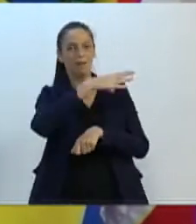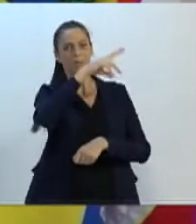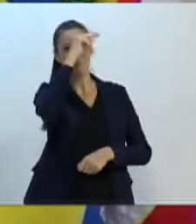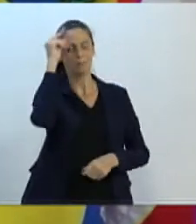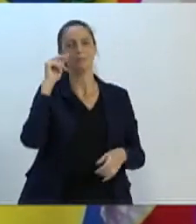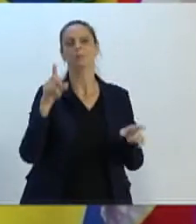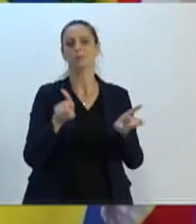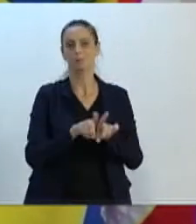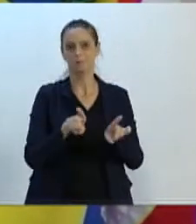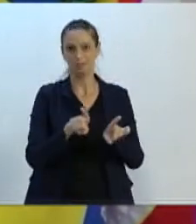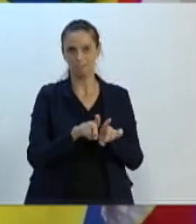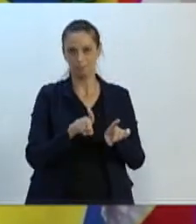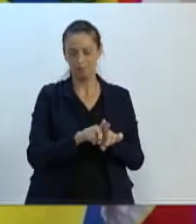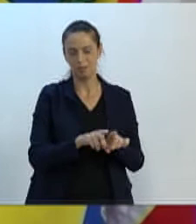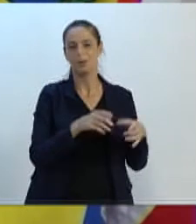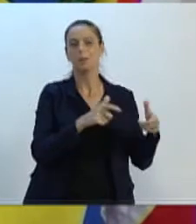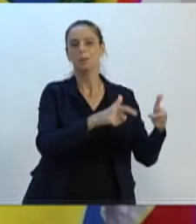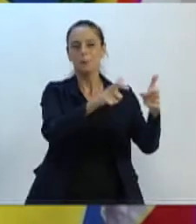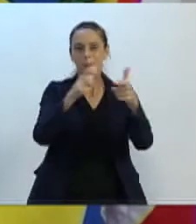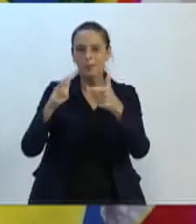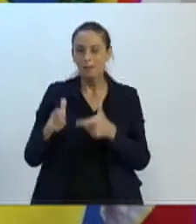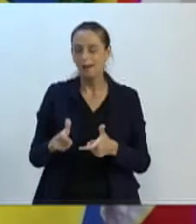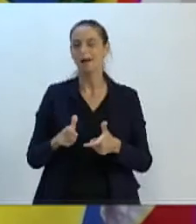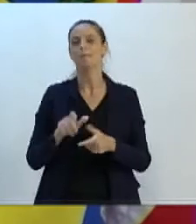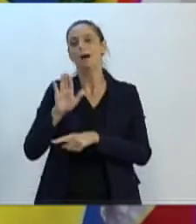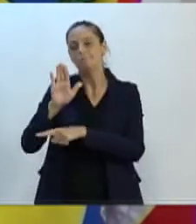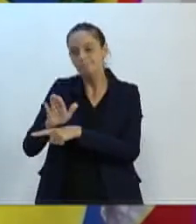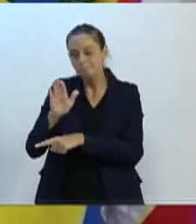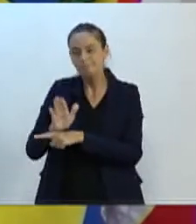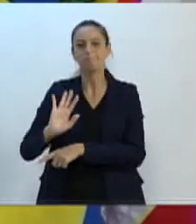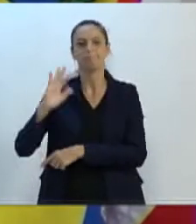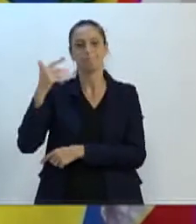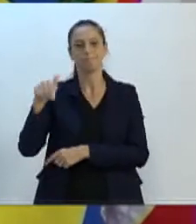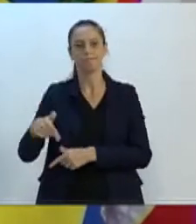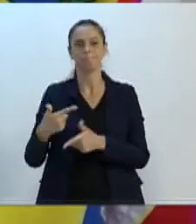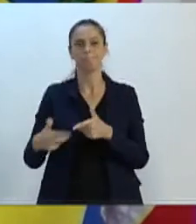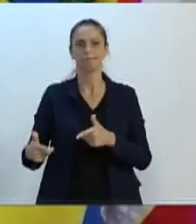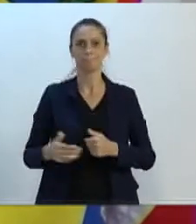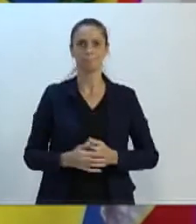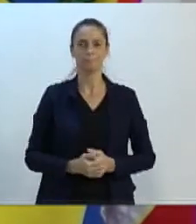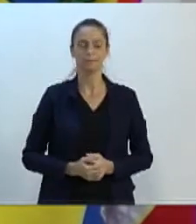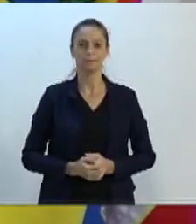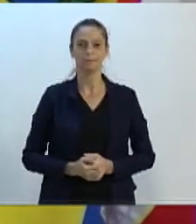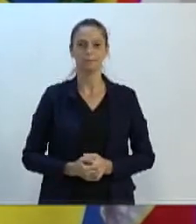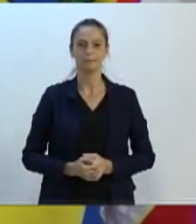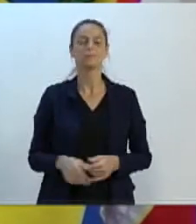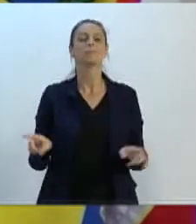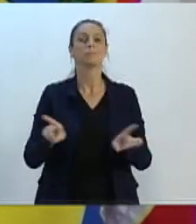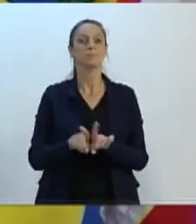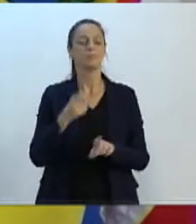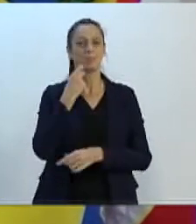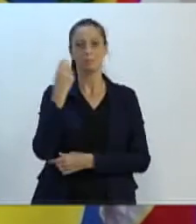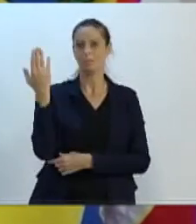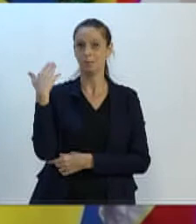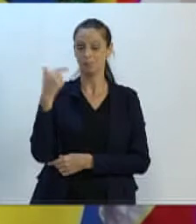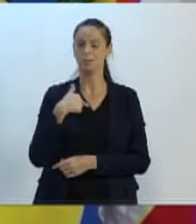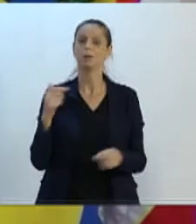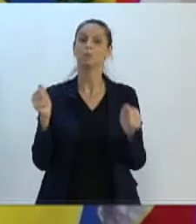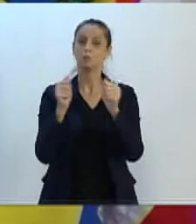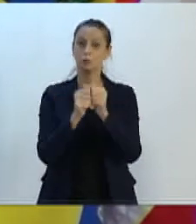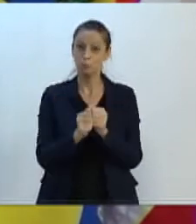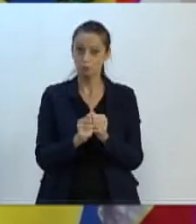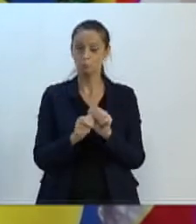comissões e também devidas secretarias. Estivemos sexta-feira acompanhando, junto com o